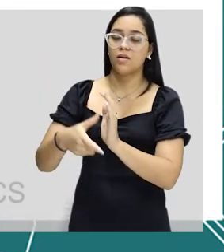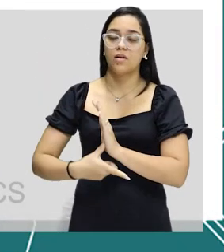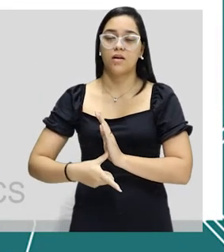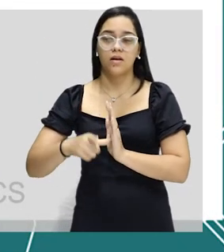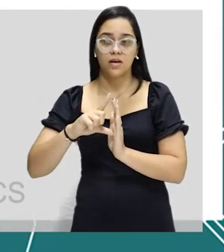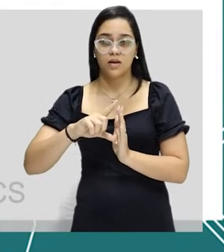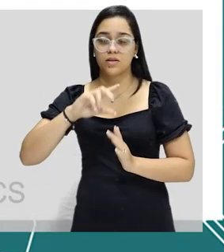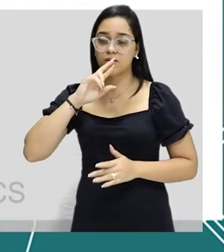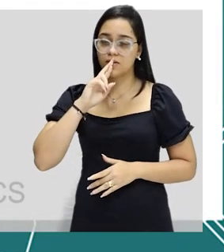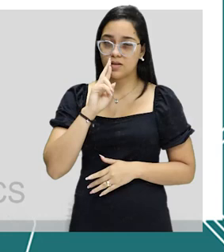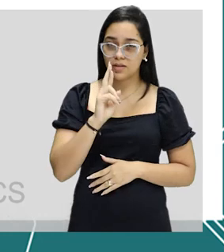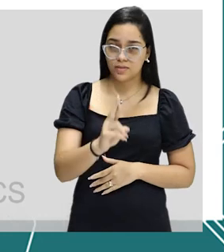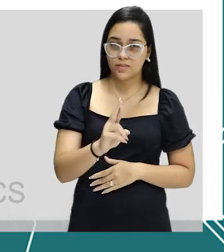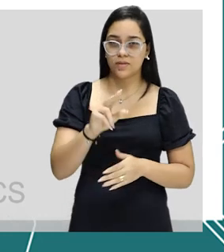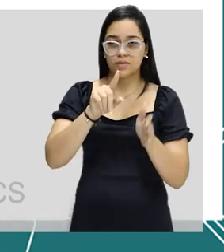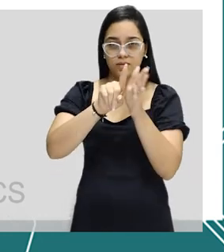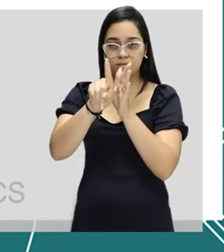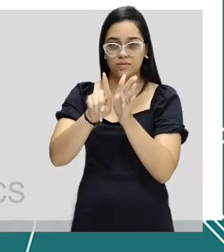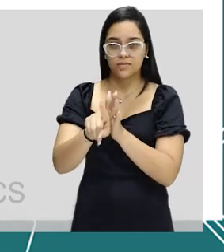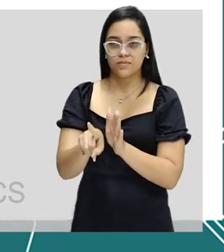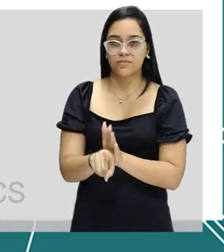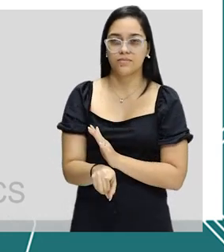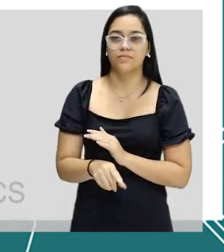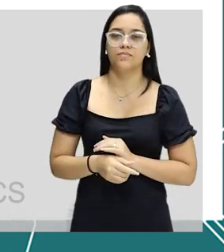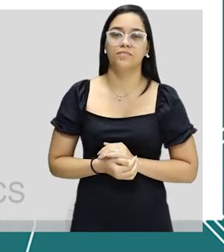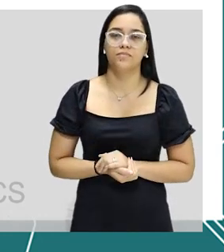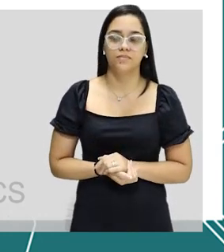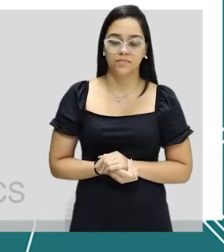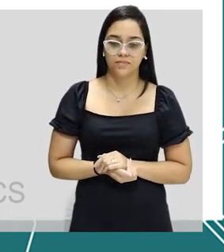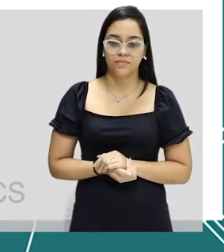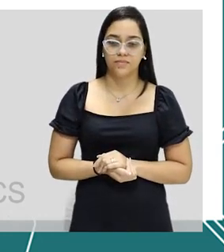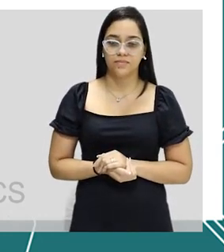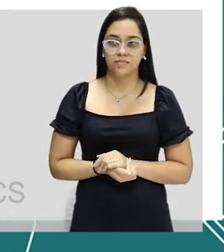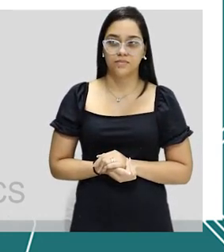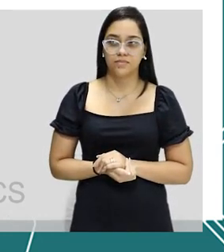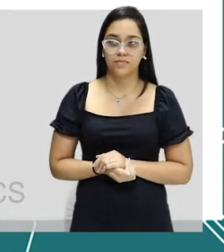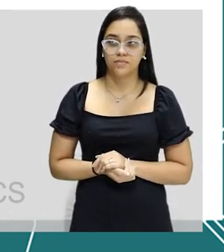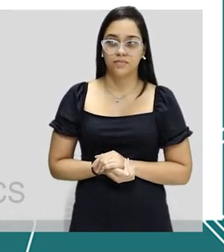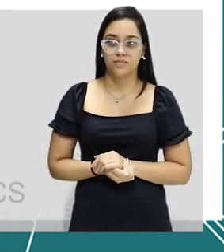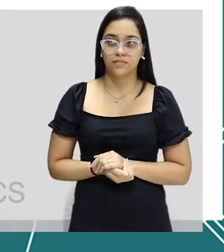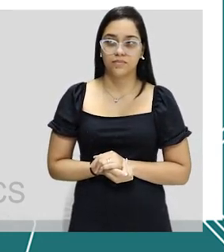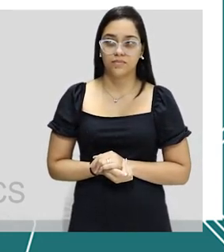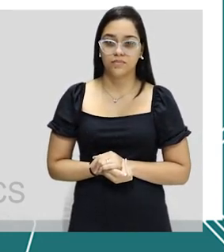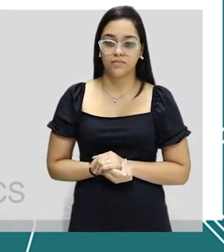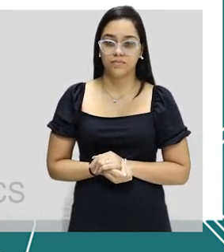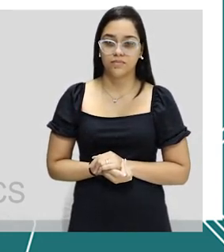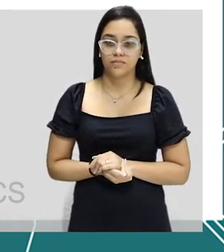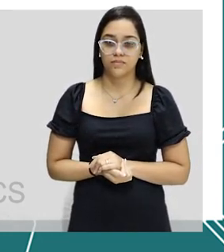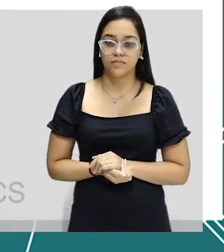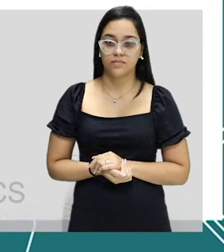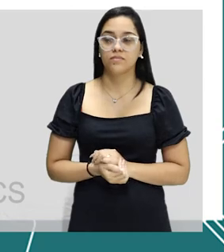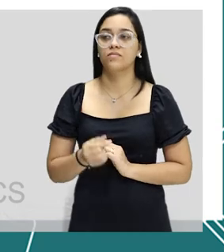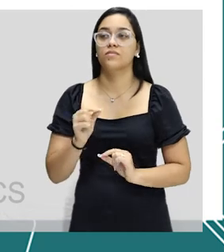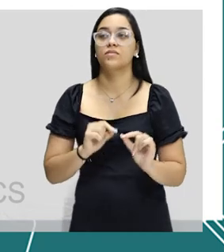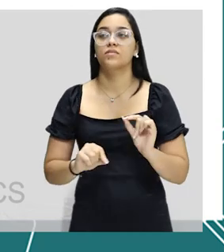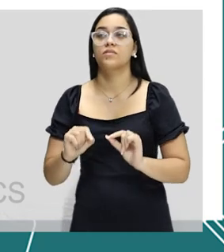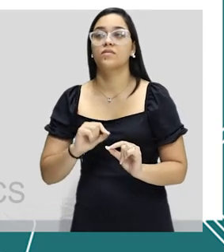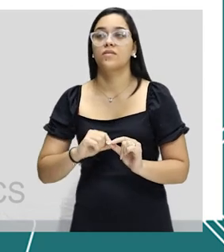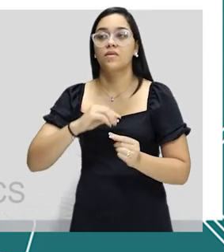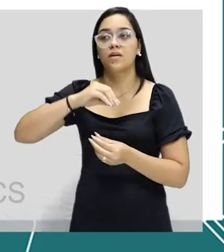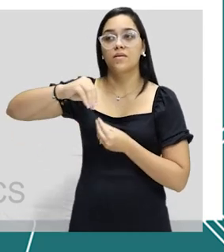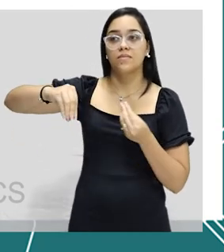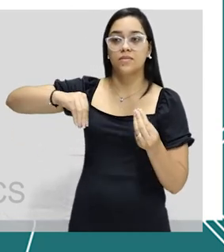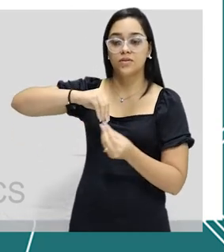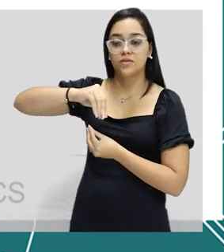partirmos para as questões. Então, olha só. As soluções são misturas